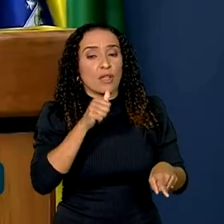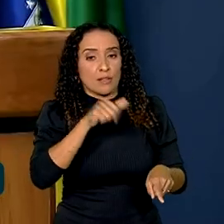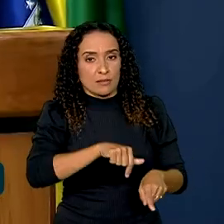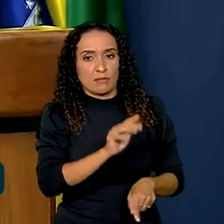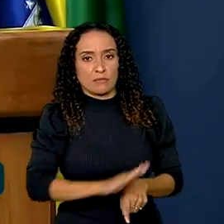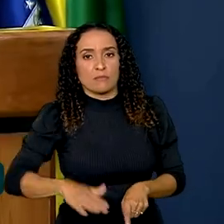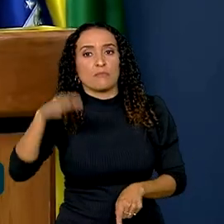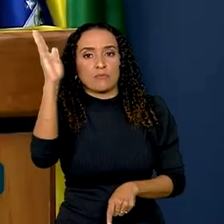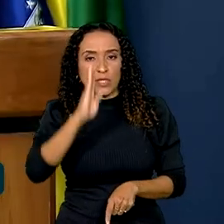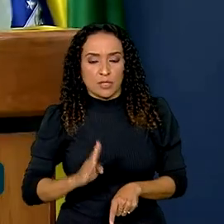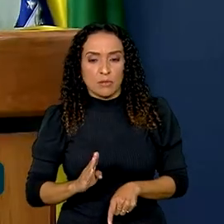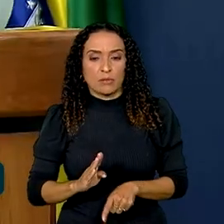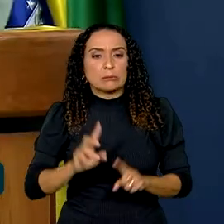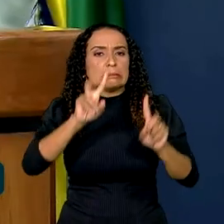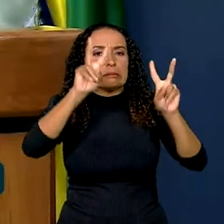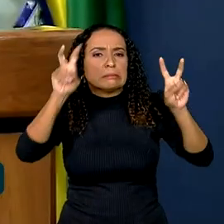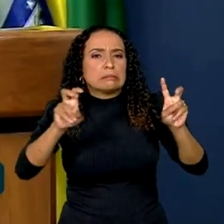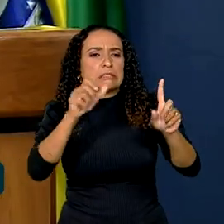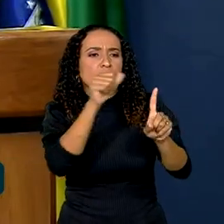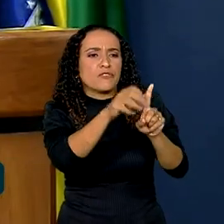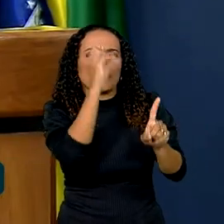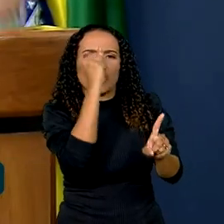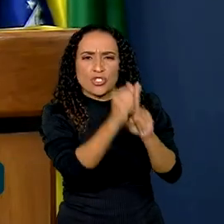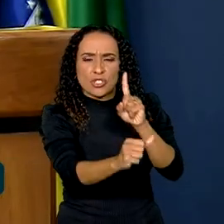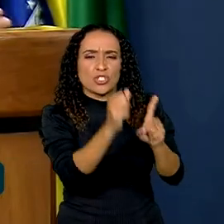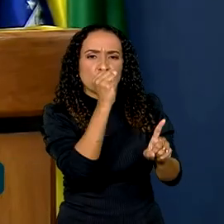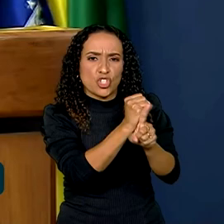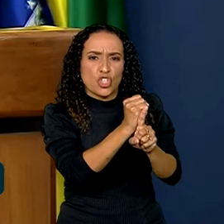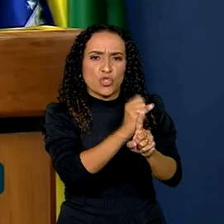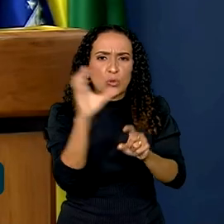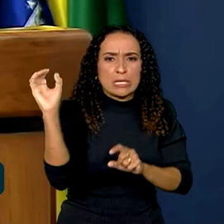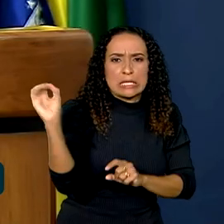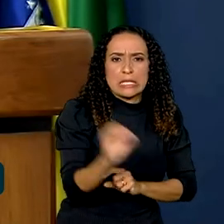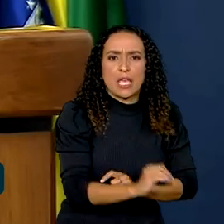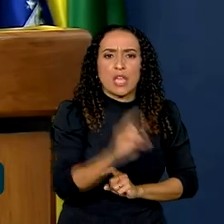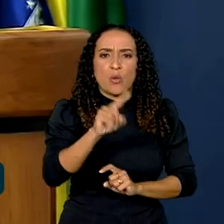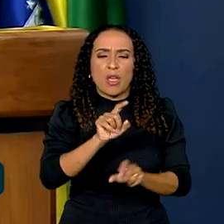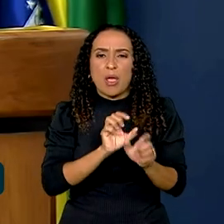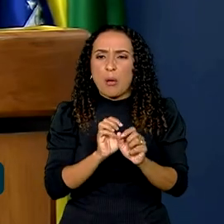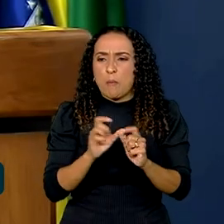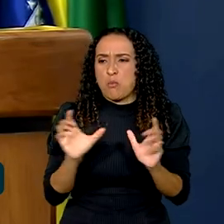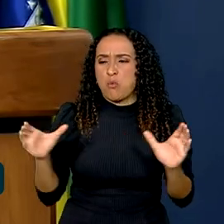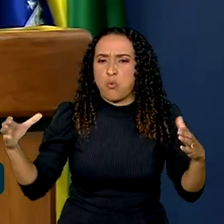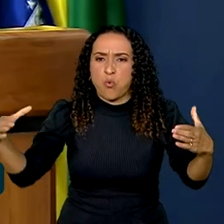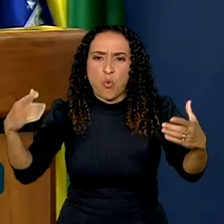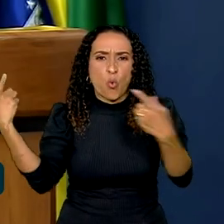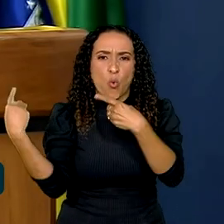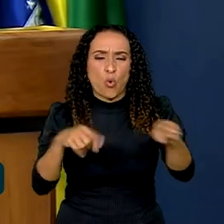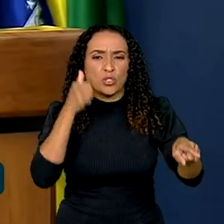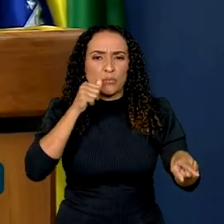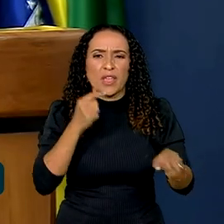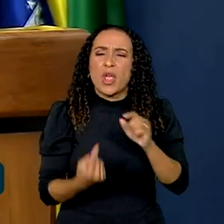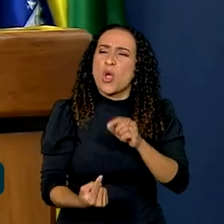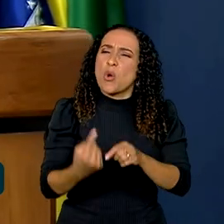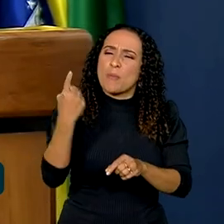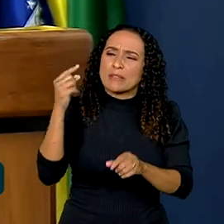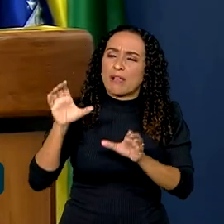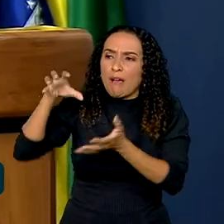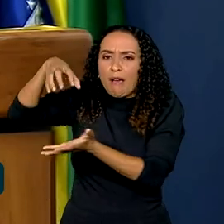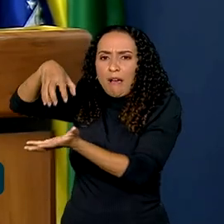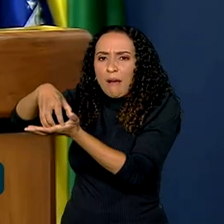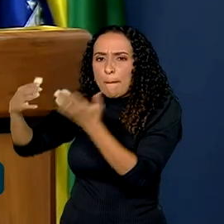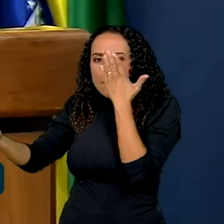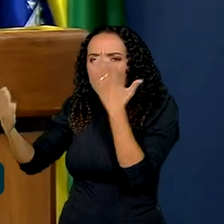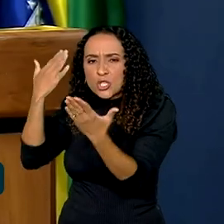Quando nós falamos feminicídio zero, nós estamos falando da cadeia da violência contra as mulheres, que começa lá no assédio psicológico,